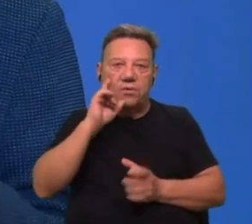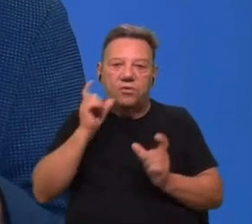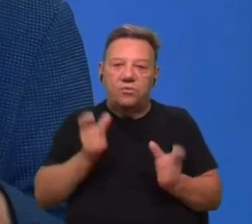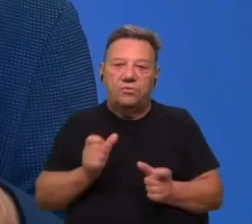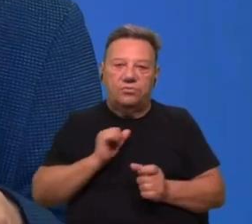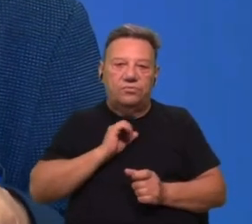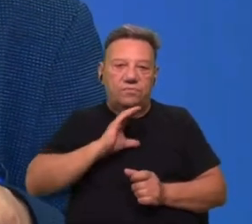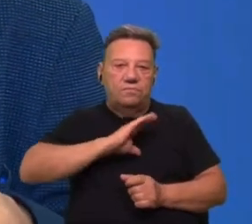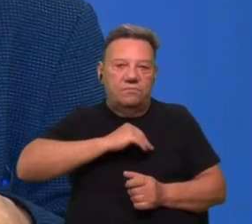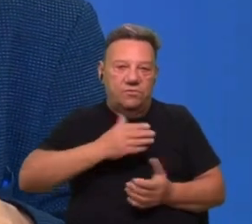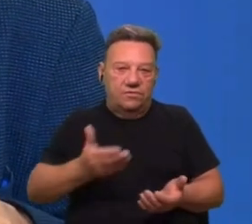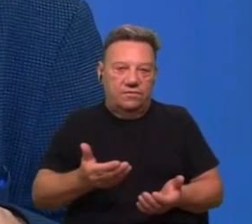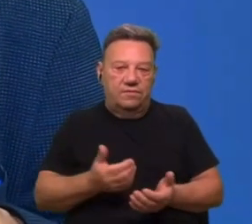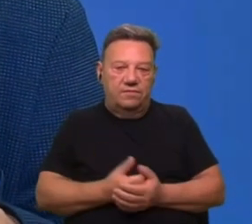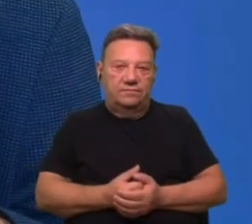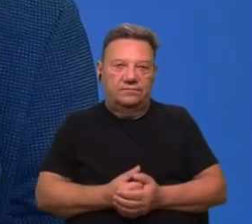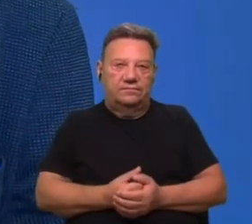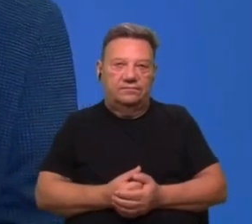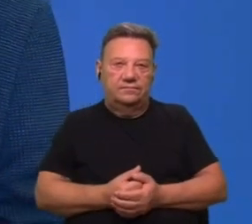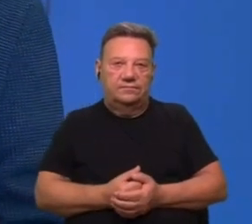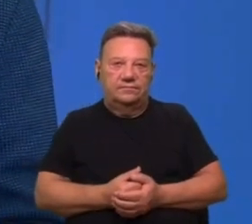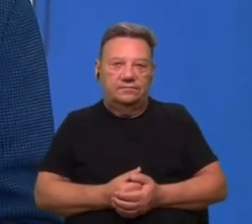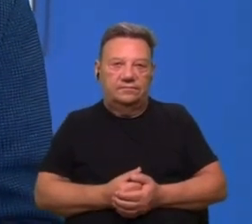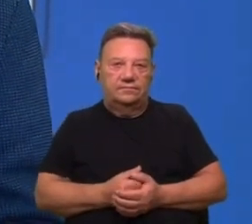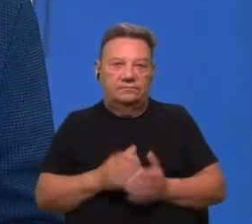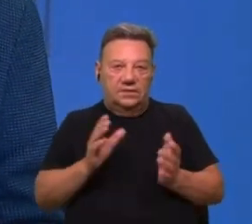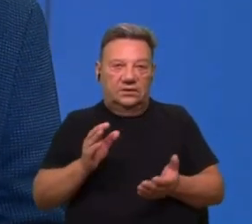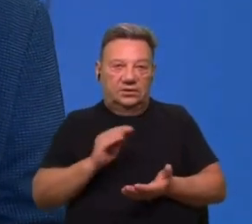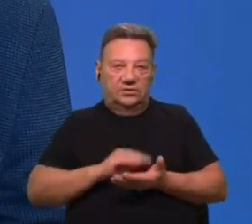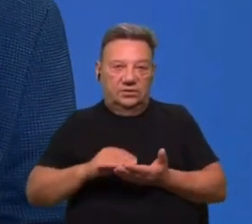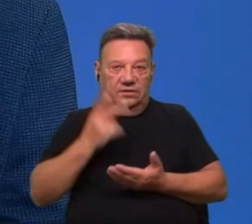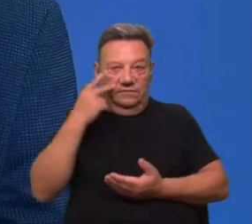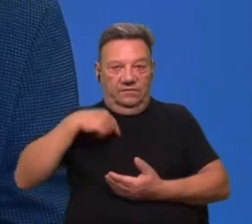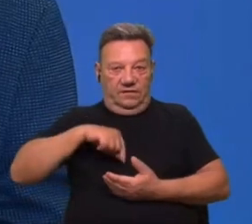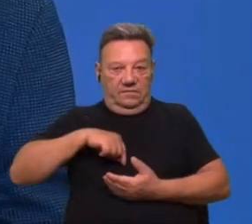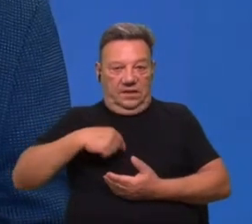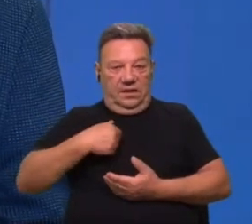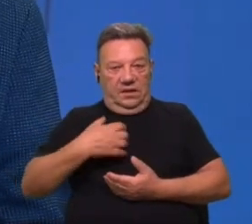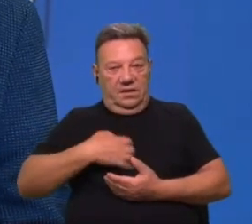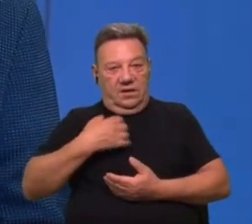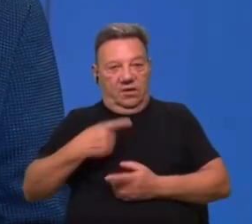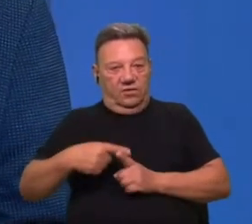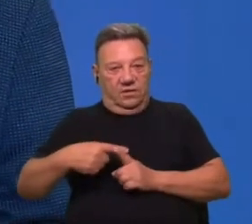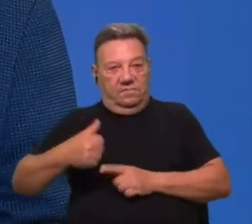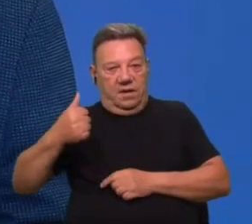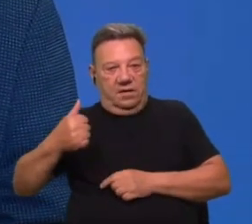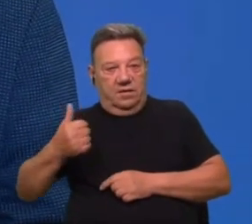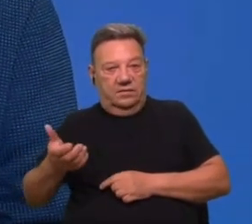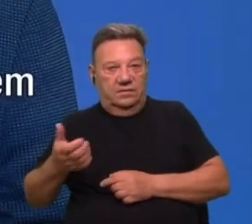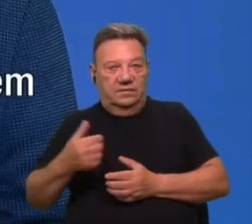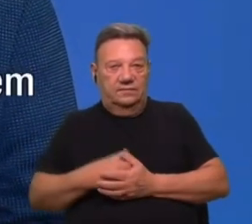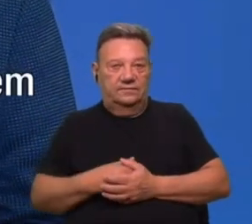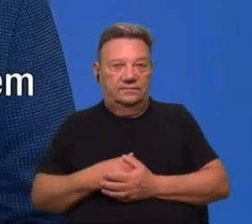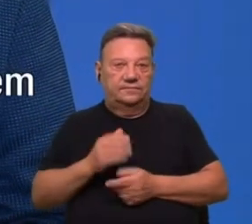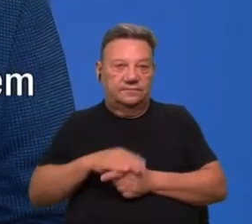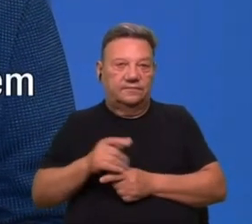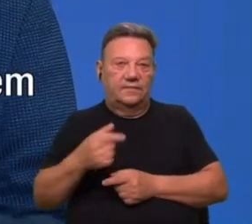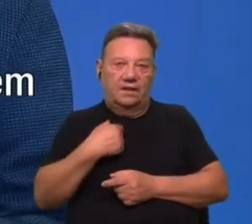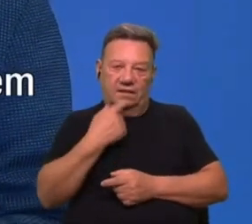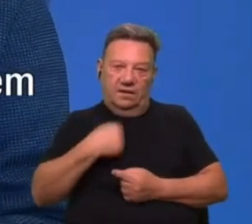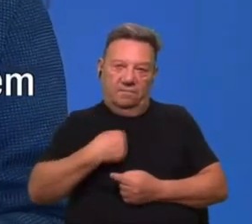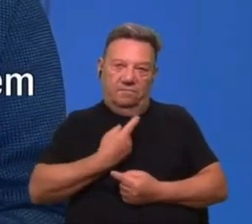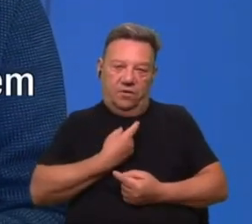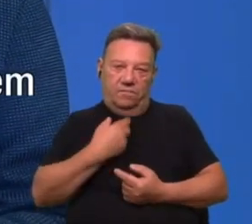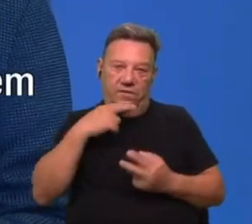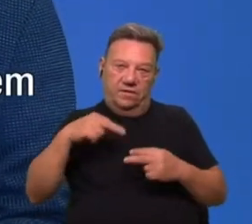controle do nosso mundo. Mas o escritor que vive em mim é mais optimista, porque eu me digo